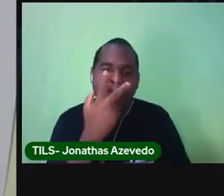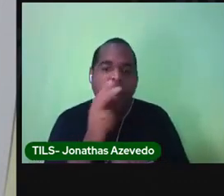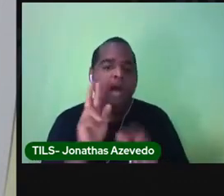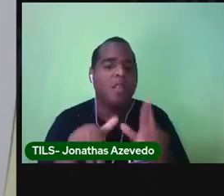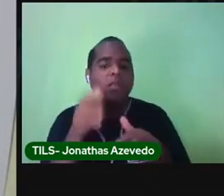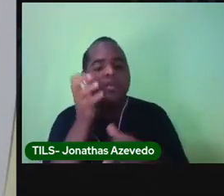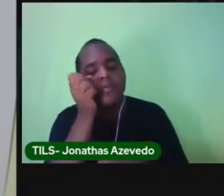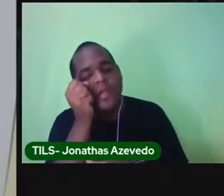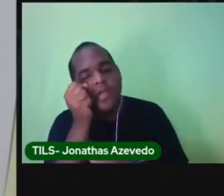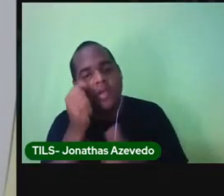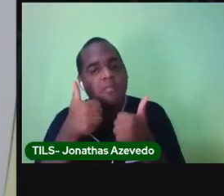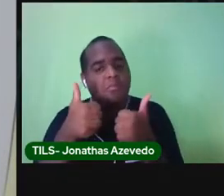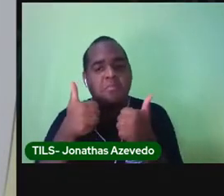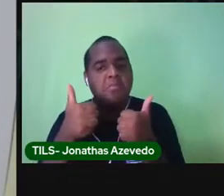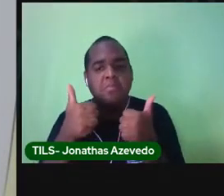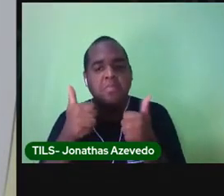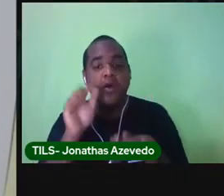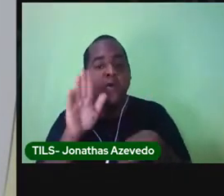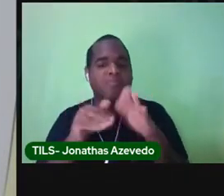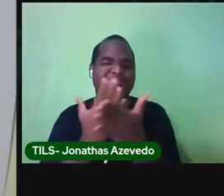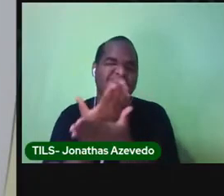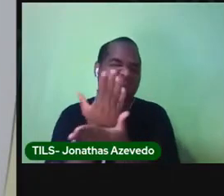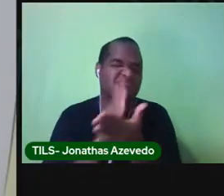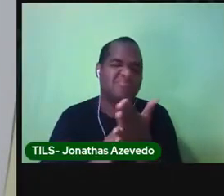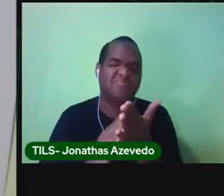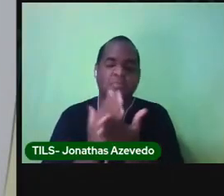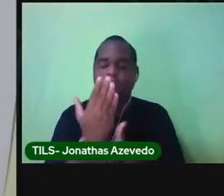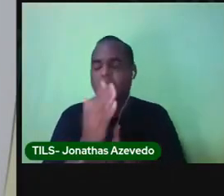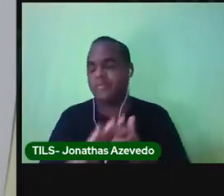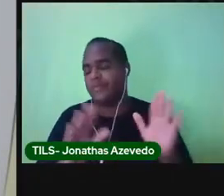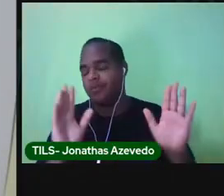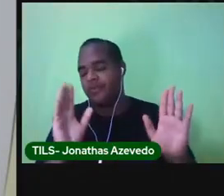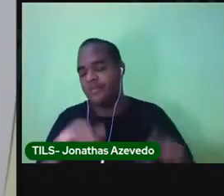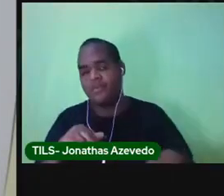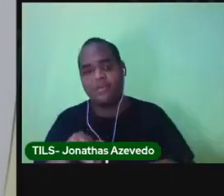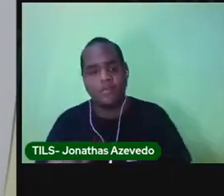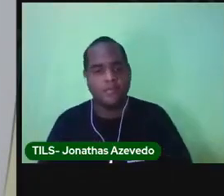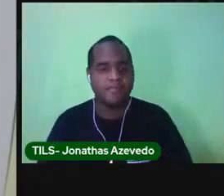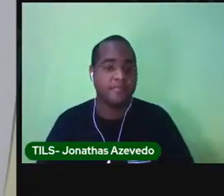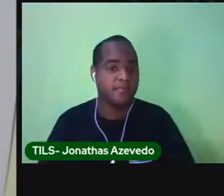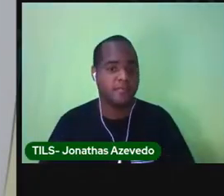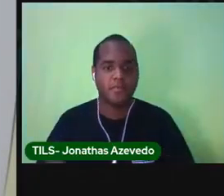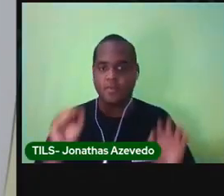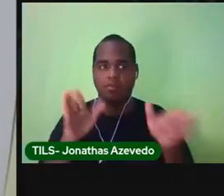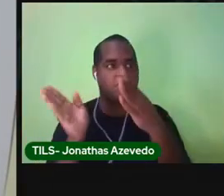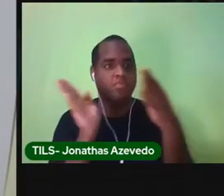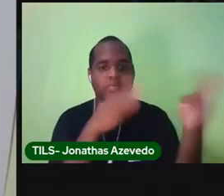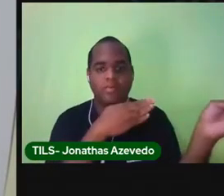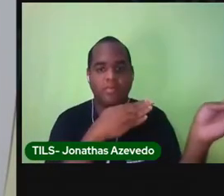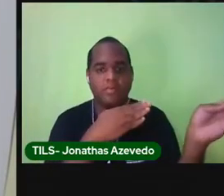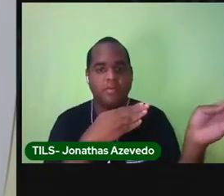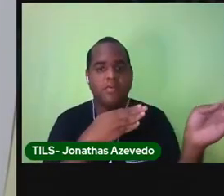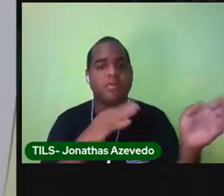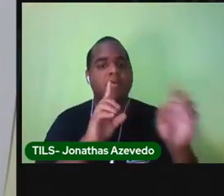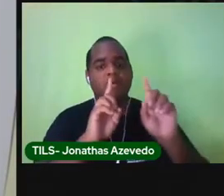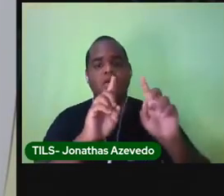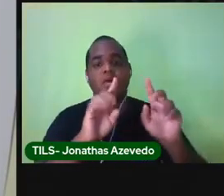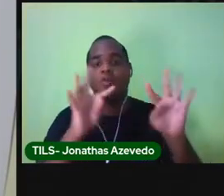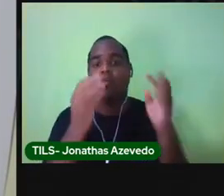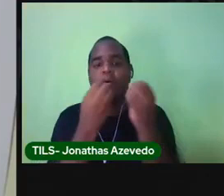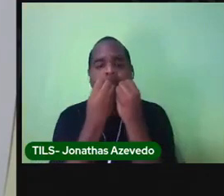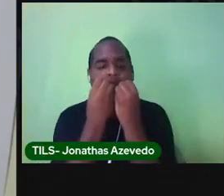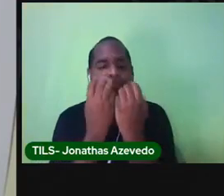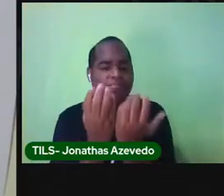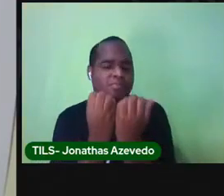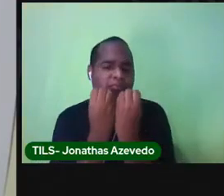dormiu direito, ou tá chateado com alguma coisa. Tudo passa, certo? E o que é bom